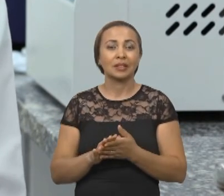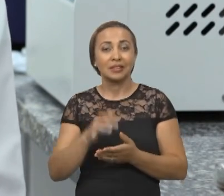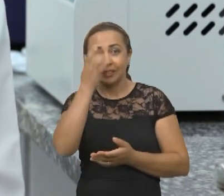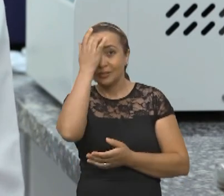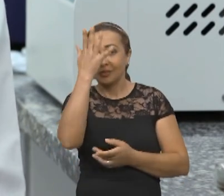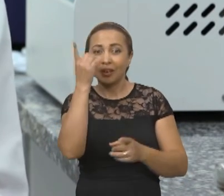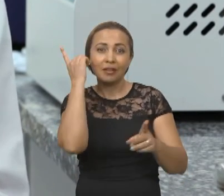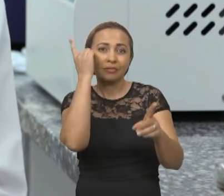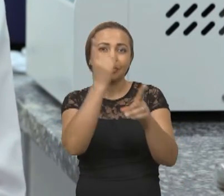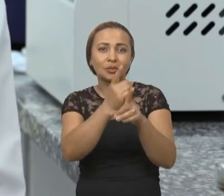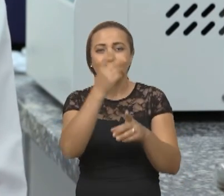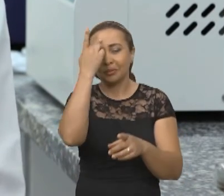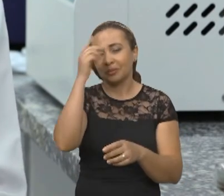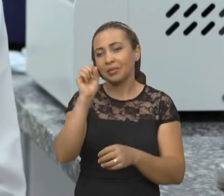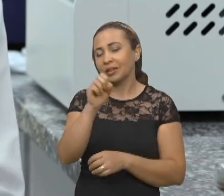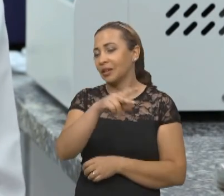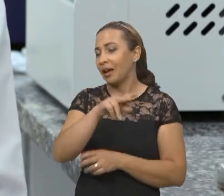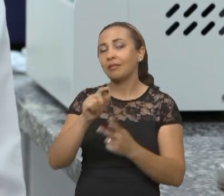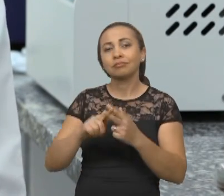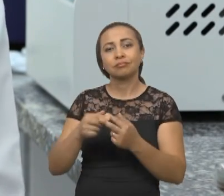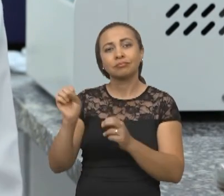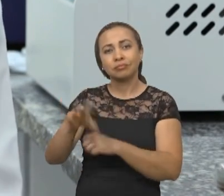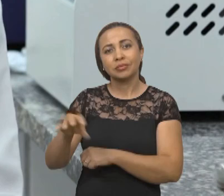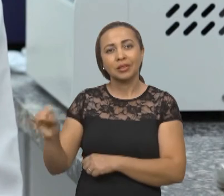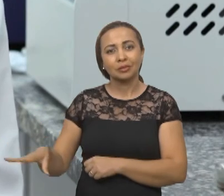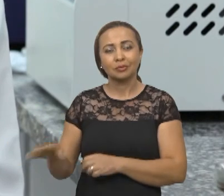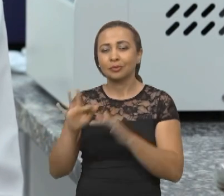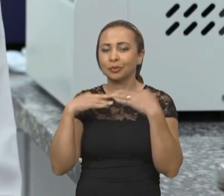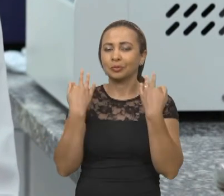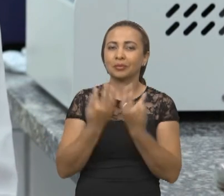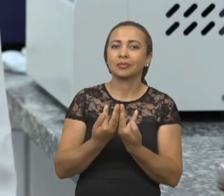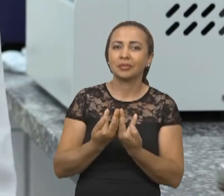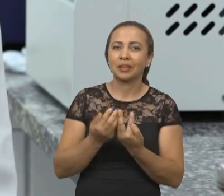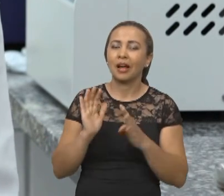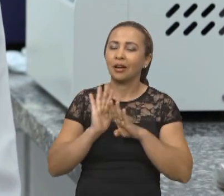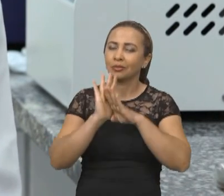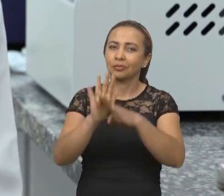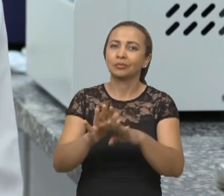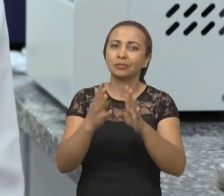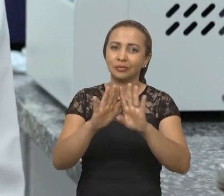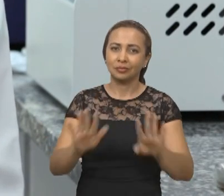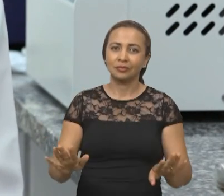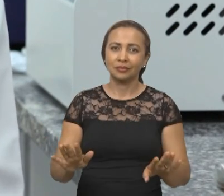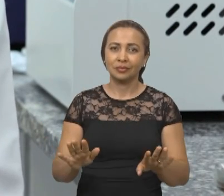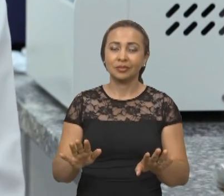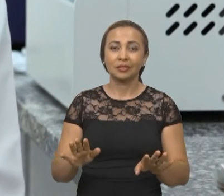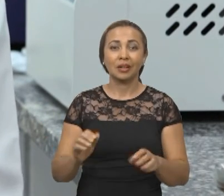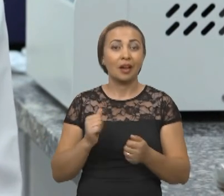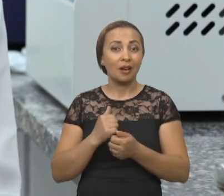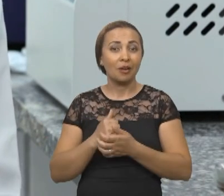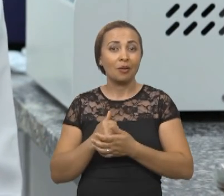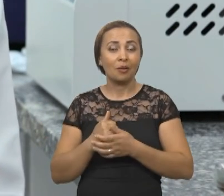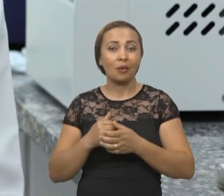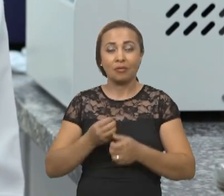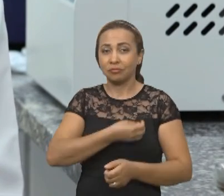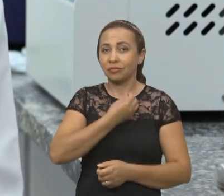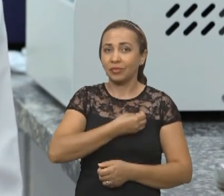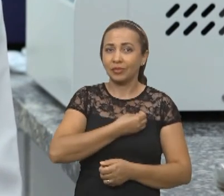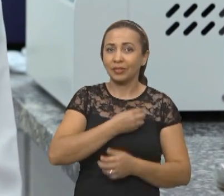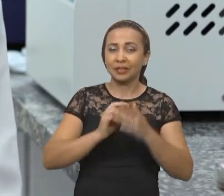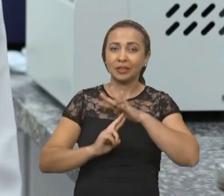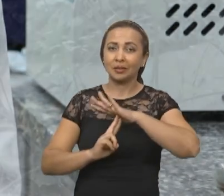fácil acesso para o agricultor familiar contribuindo dessa forma com a sustentabilidade